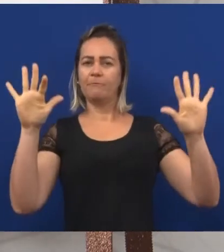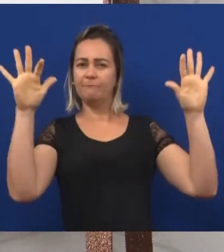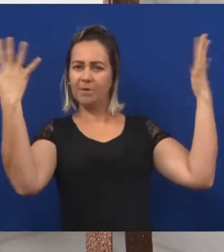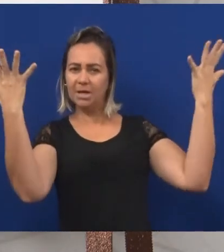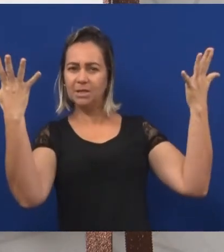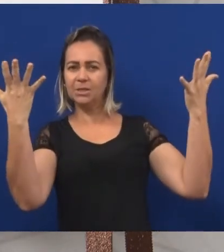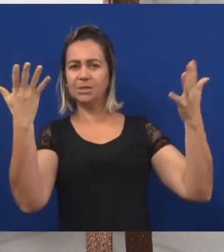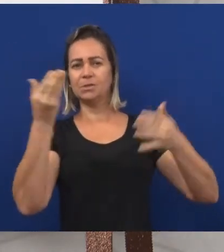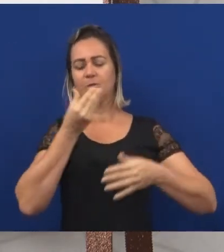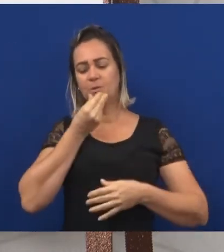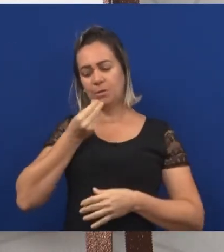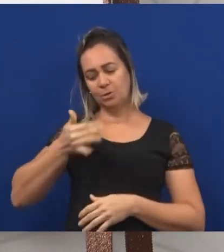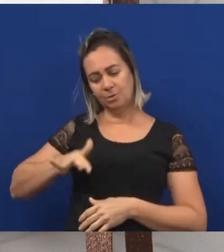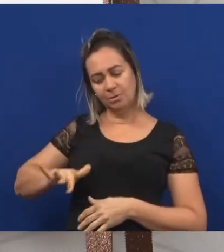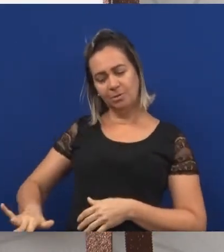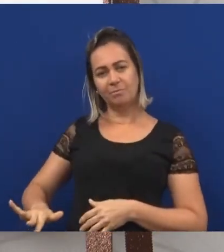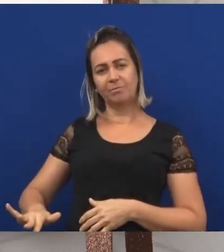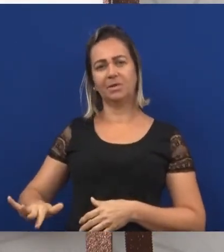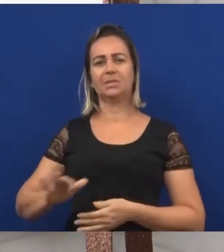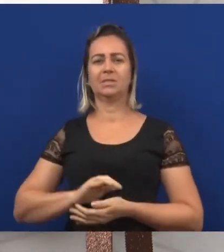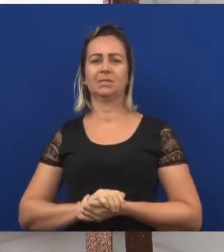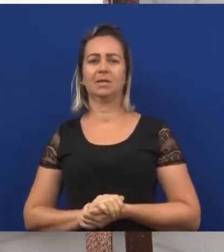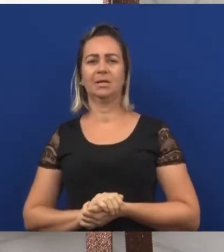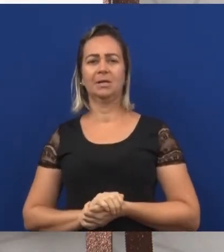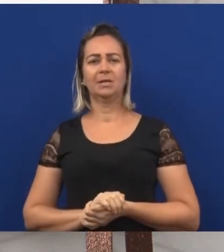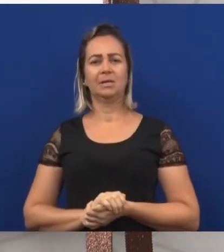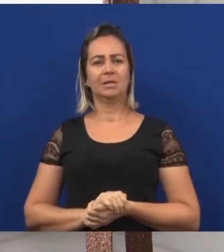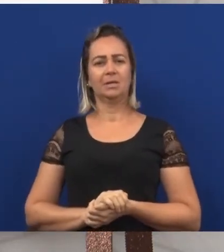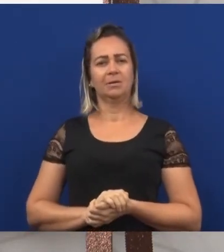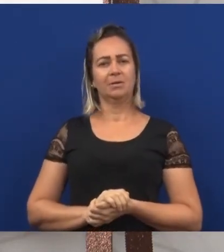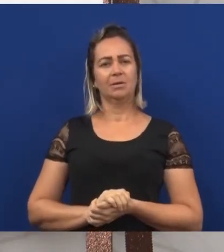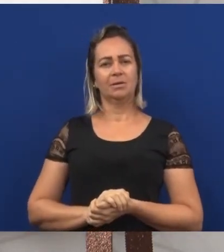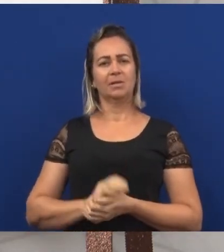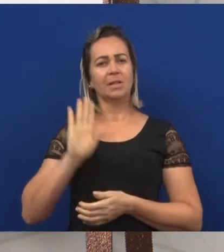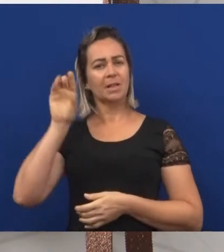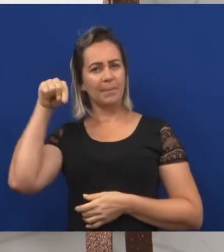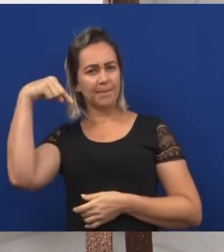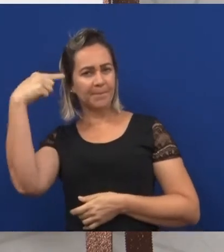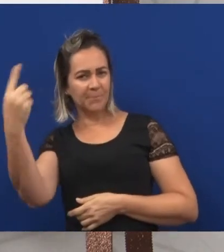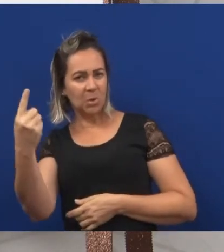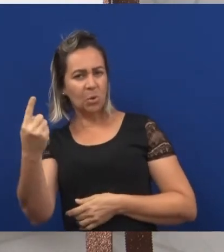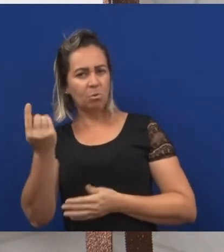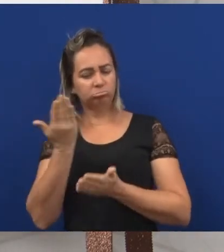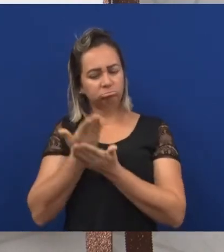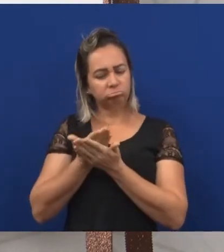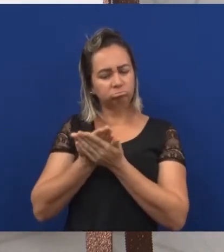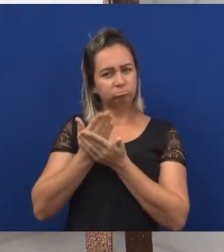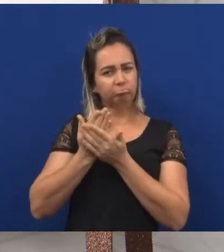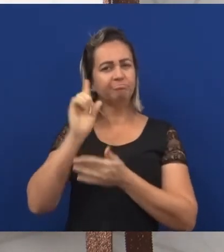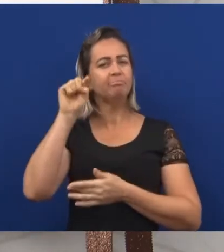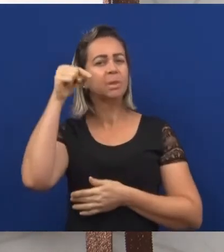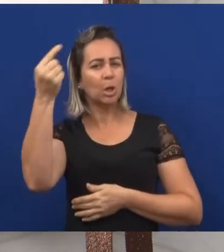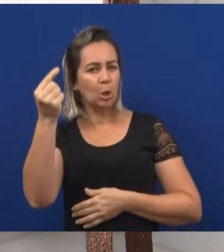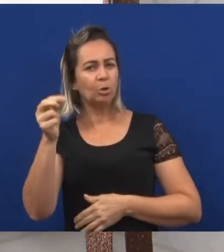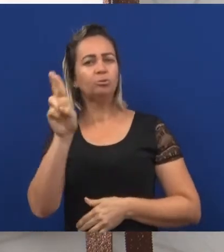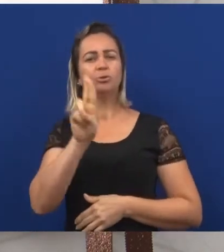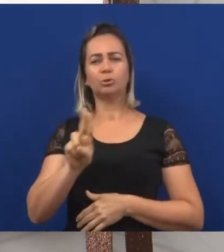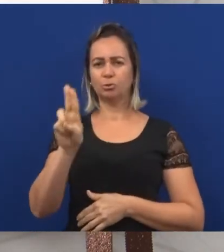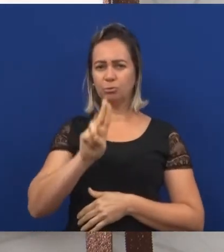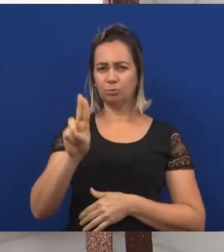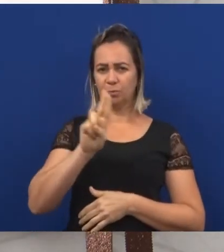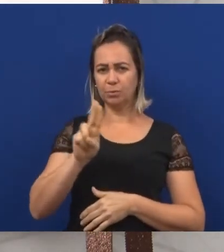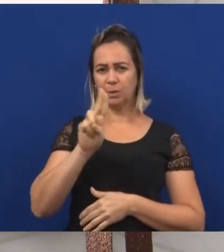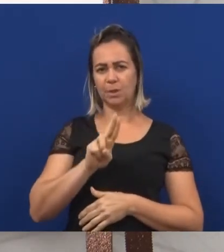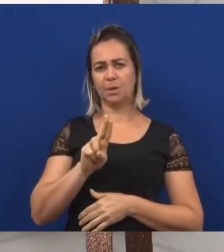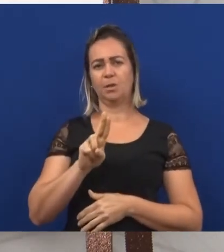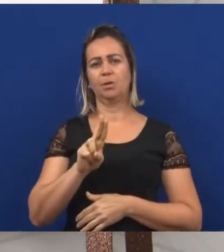espero você na próxima aula para aprender mais coisas sobre a utilização dos números no